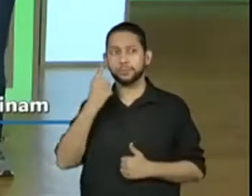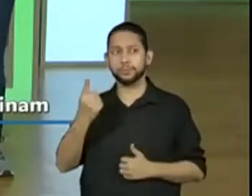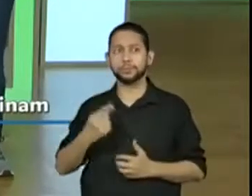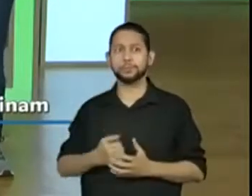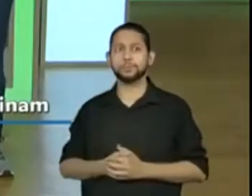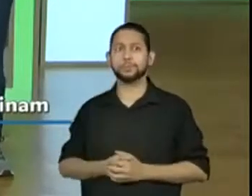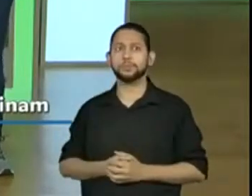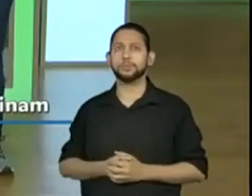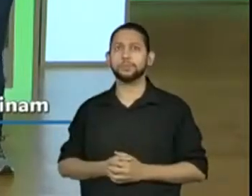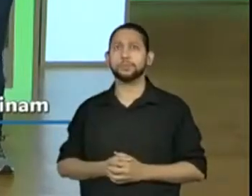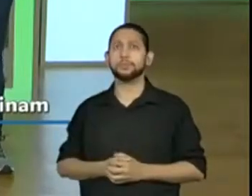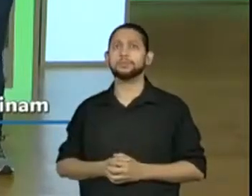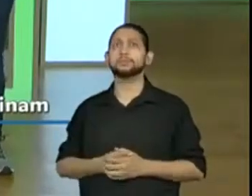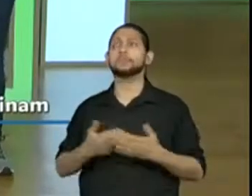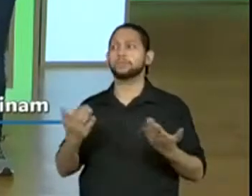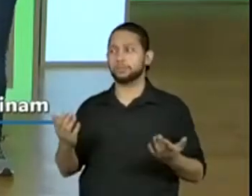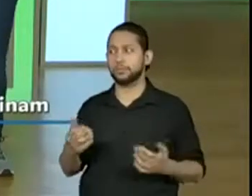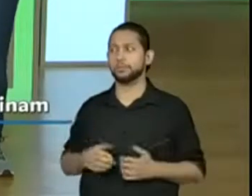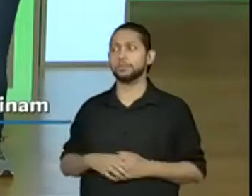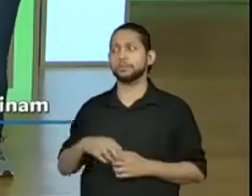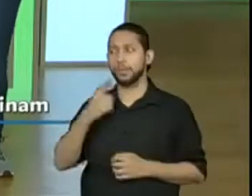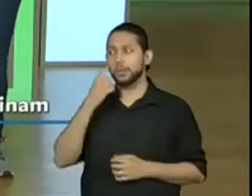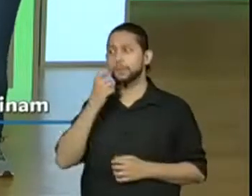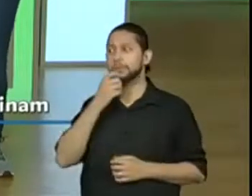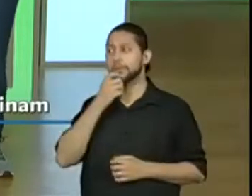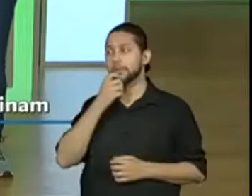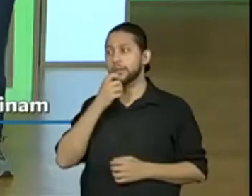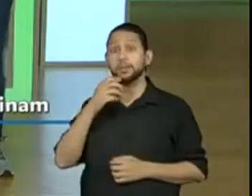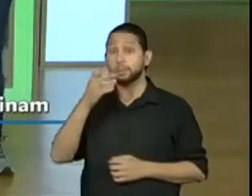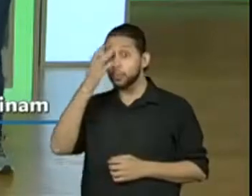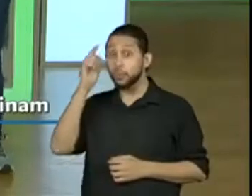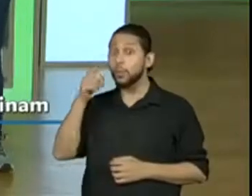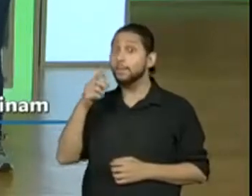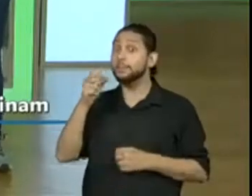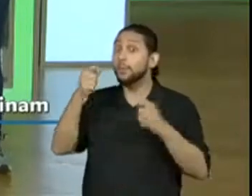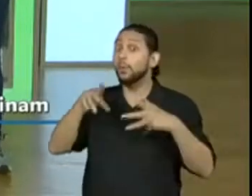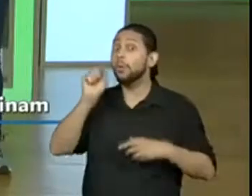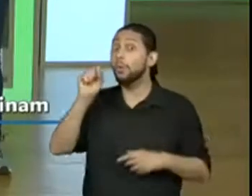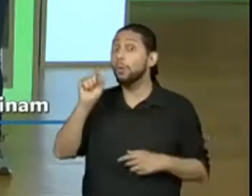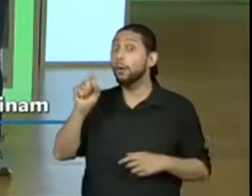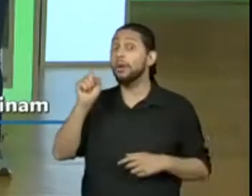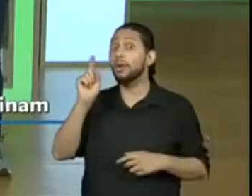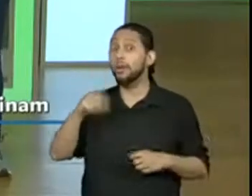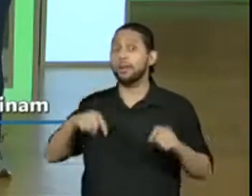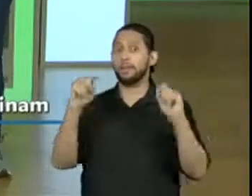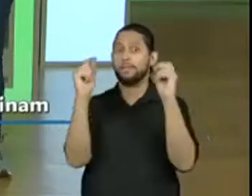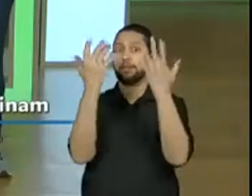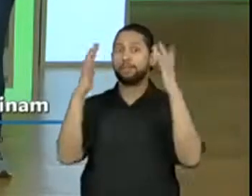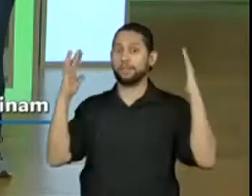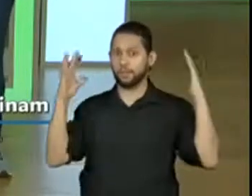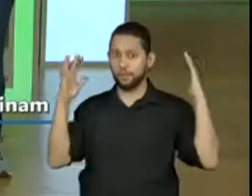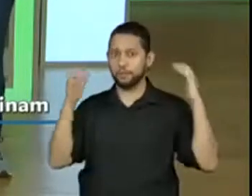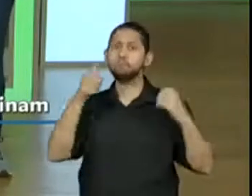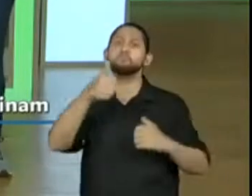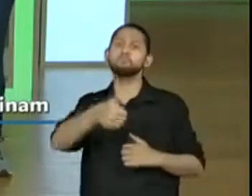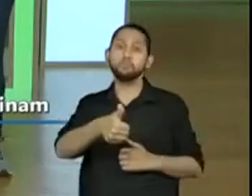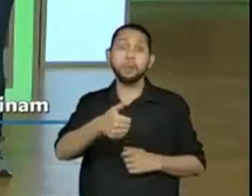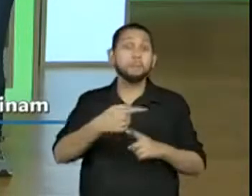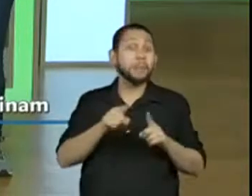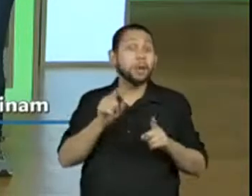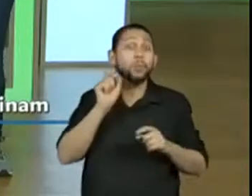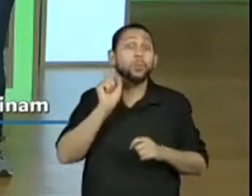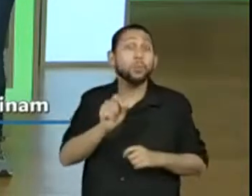Vamos ver. O Antônio, todo mundo está dizendo que é a floresta, mas além de ser na floresta, era